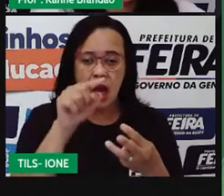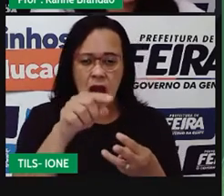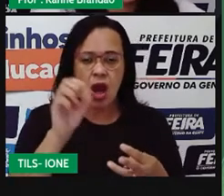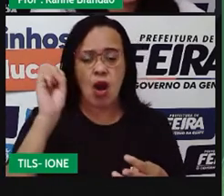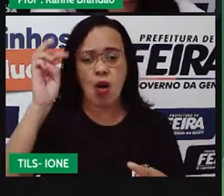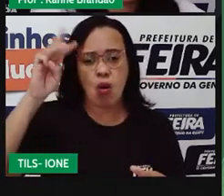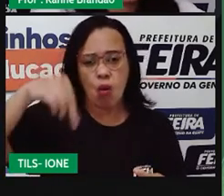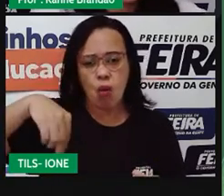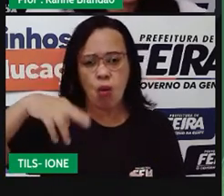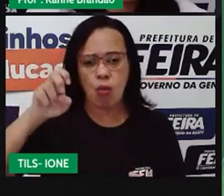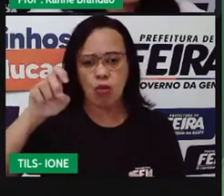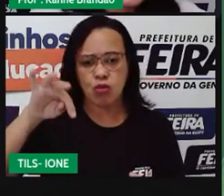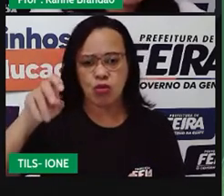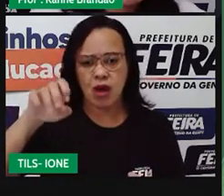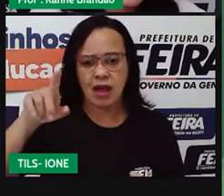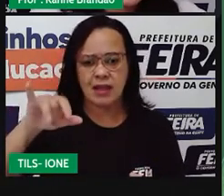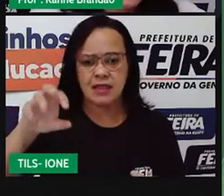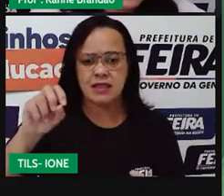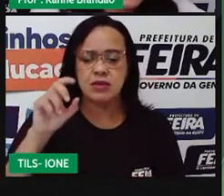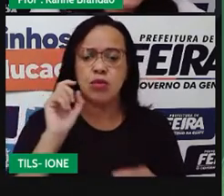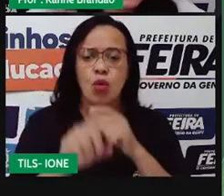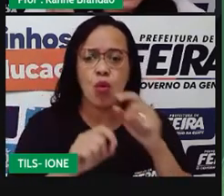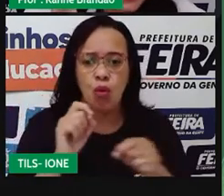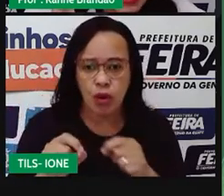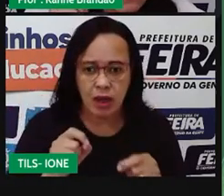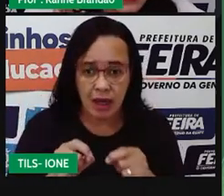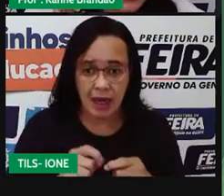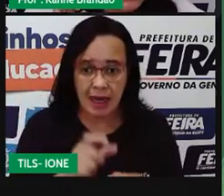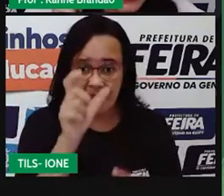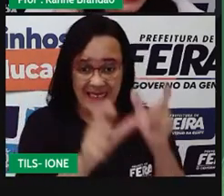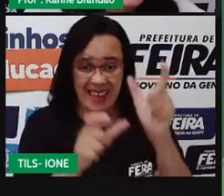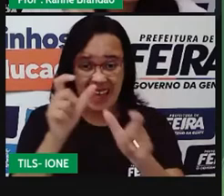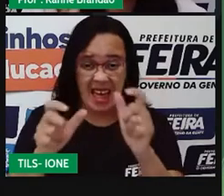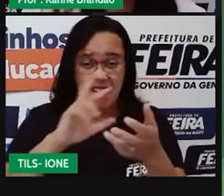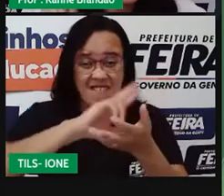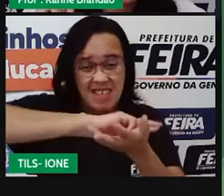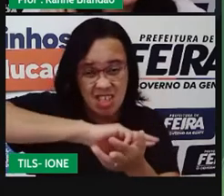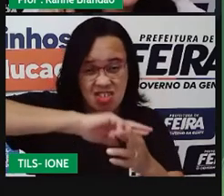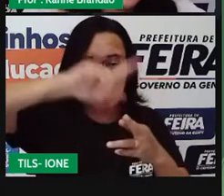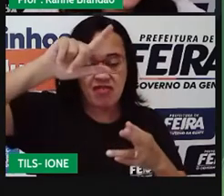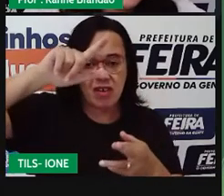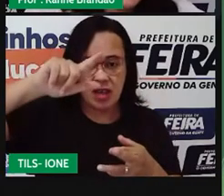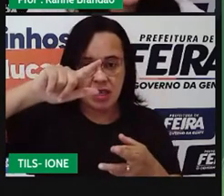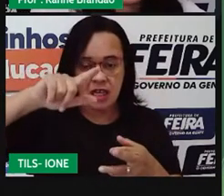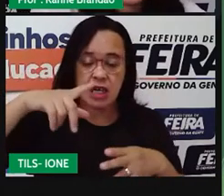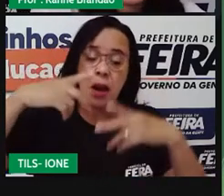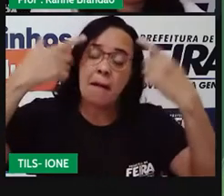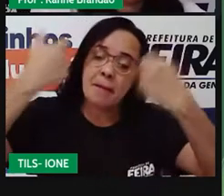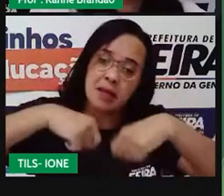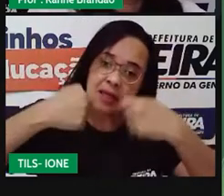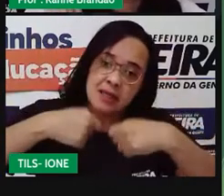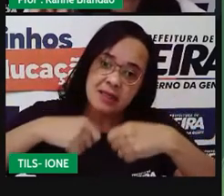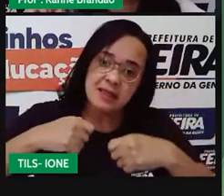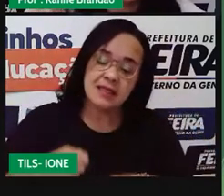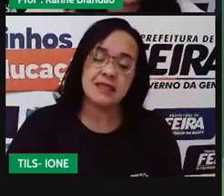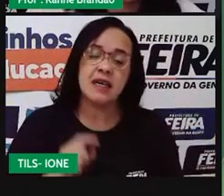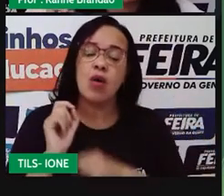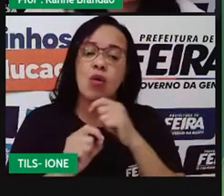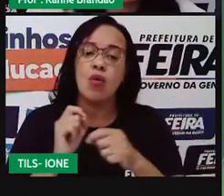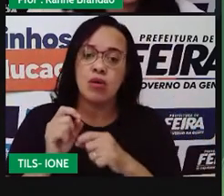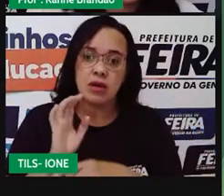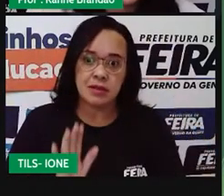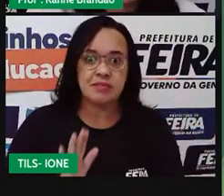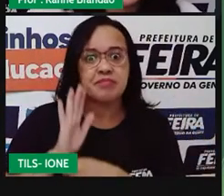possuem uma relação de dependência. Grava isso, tá? Dependência entre si. E se